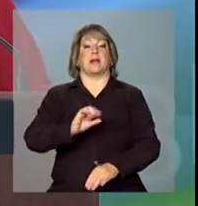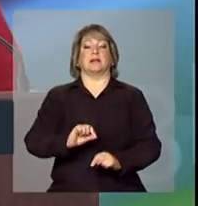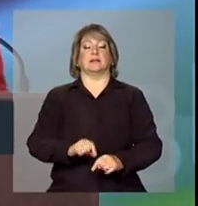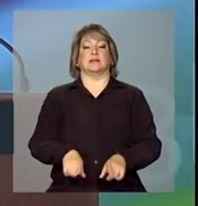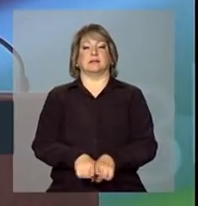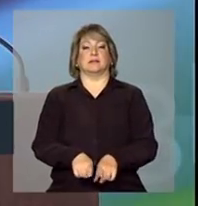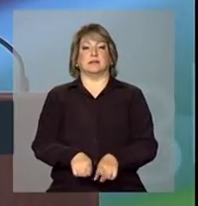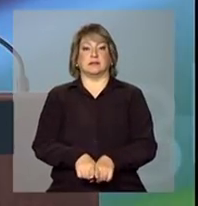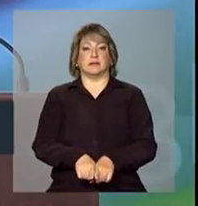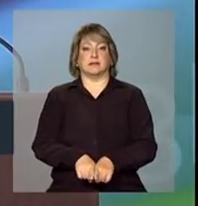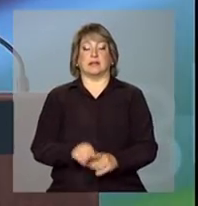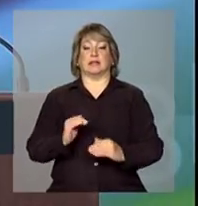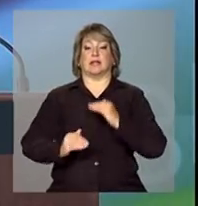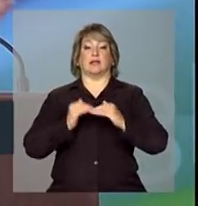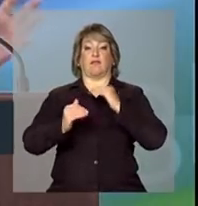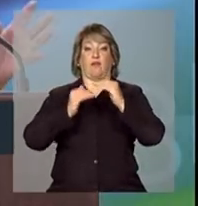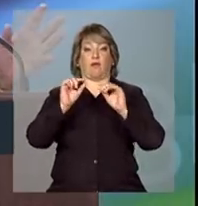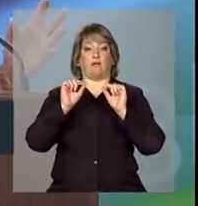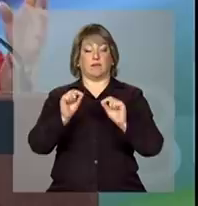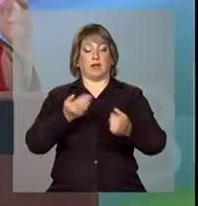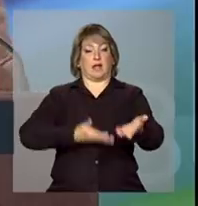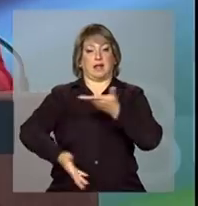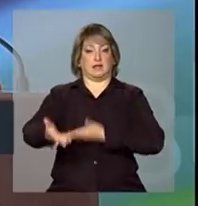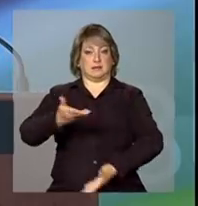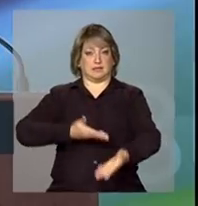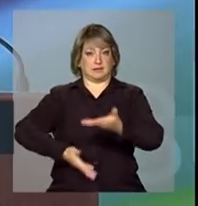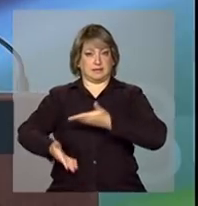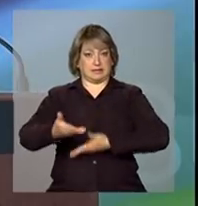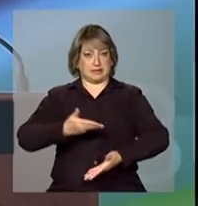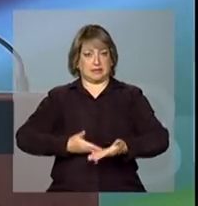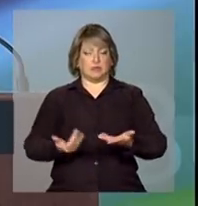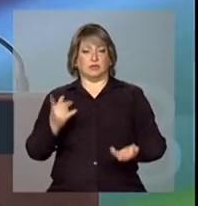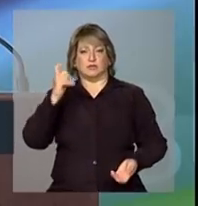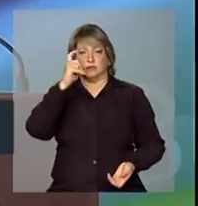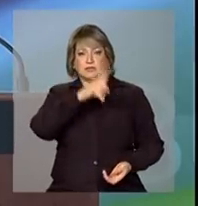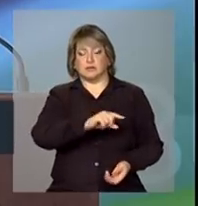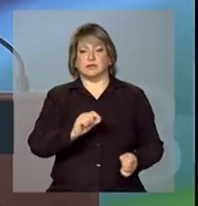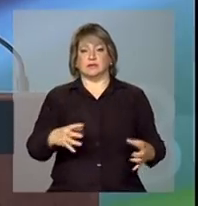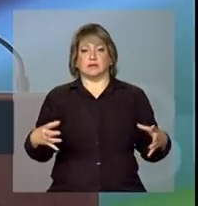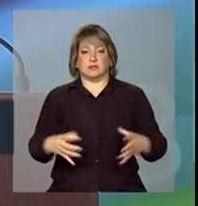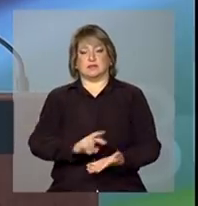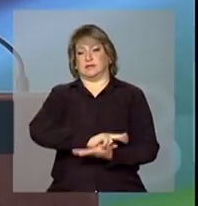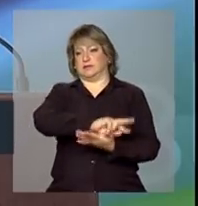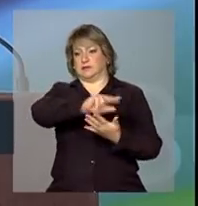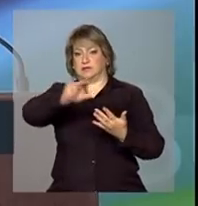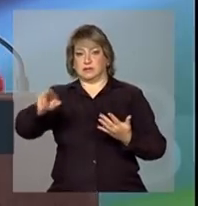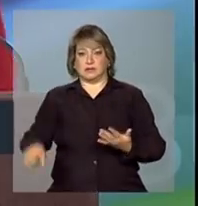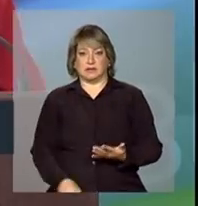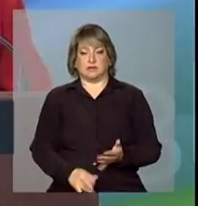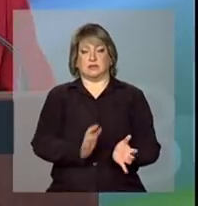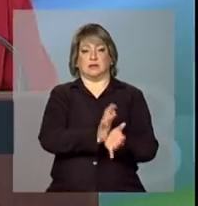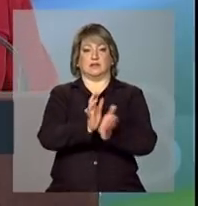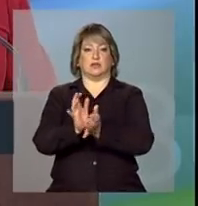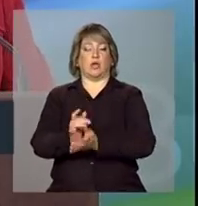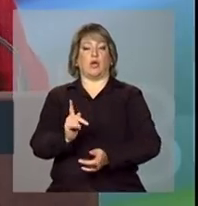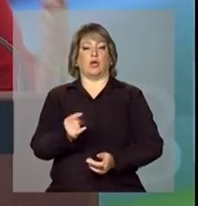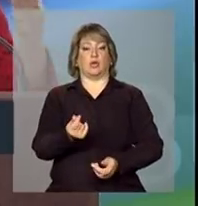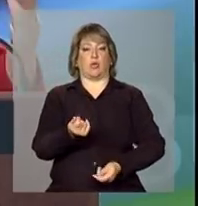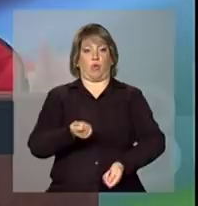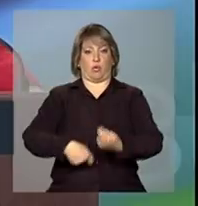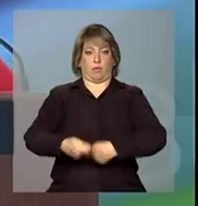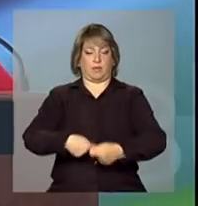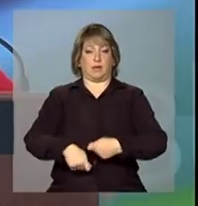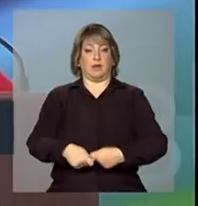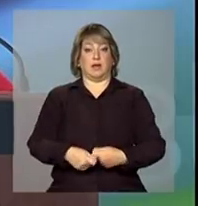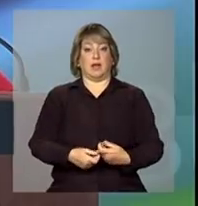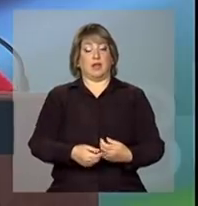se desenvolvem as relações complexas entre os diferentes setores da economia, ao contrário do